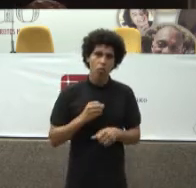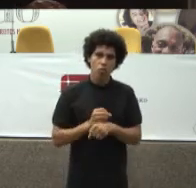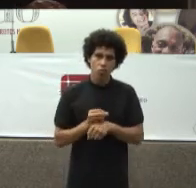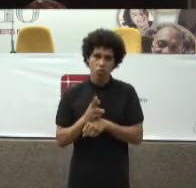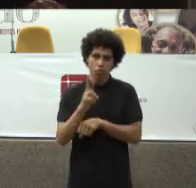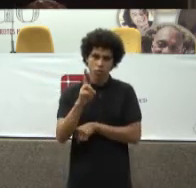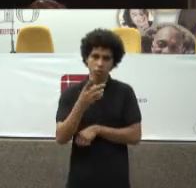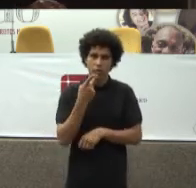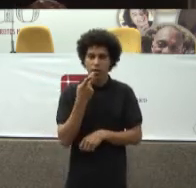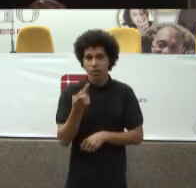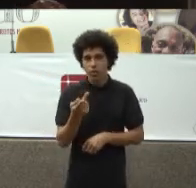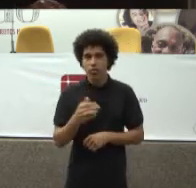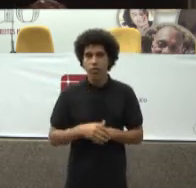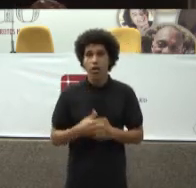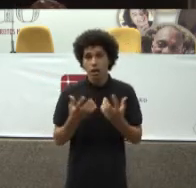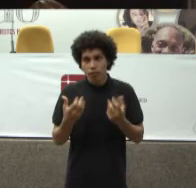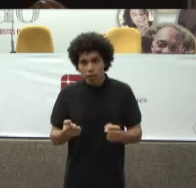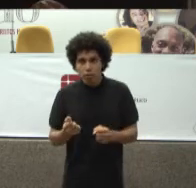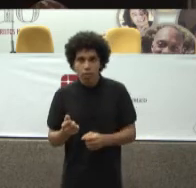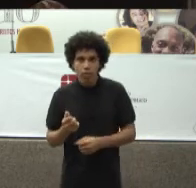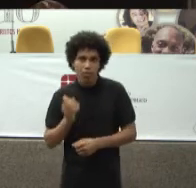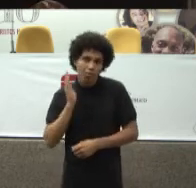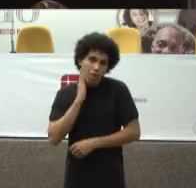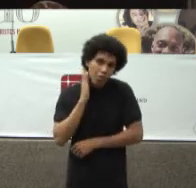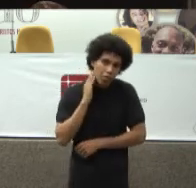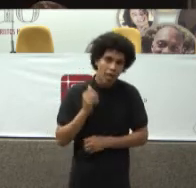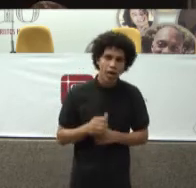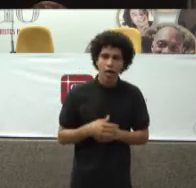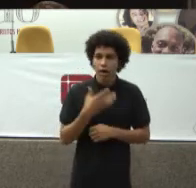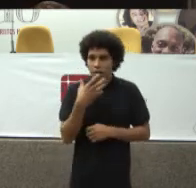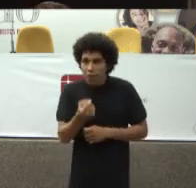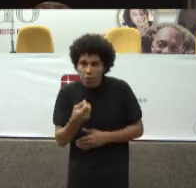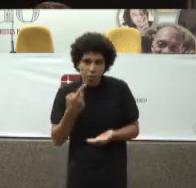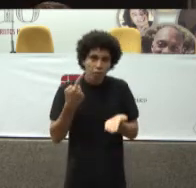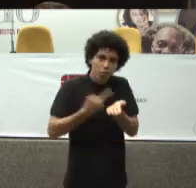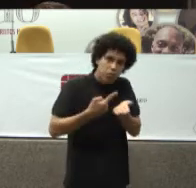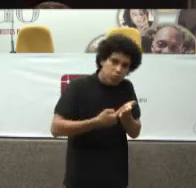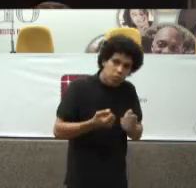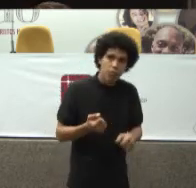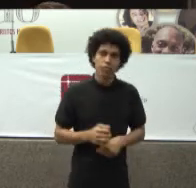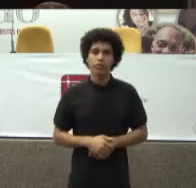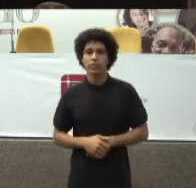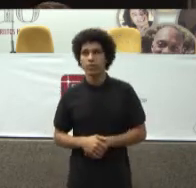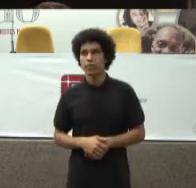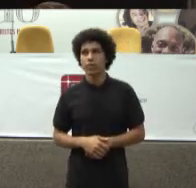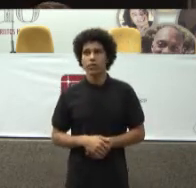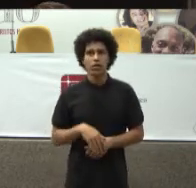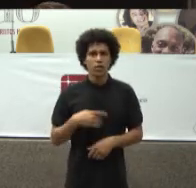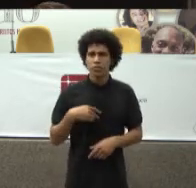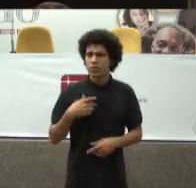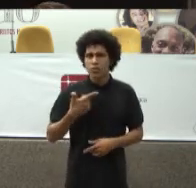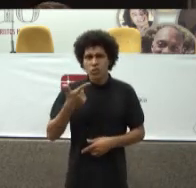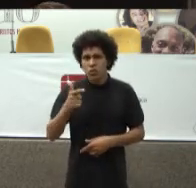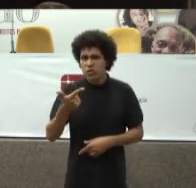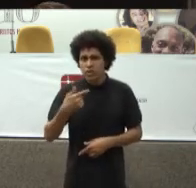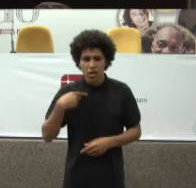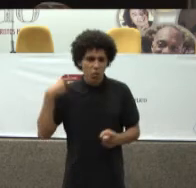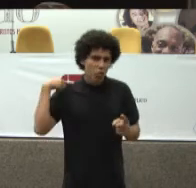Vão conversar Não é Vão se entender Porque não faz sentido Esse nível De